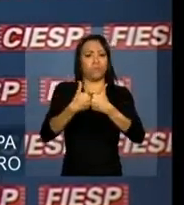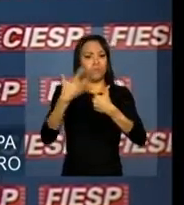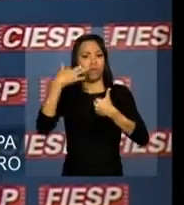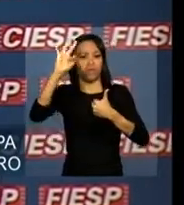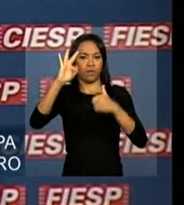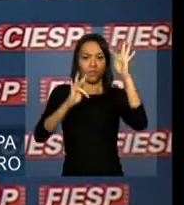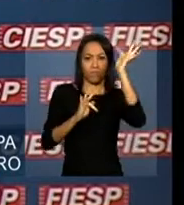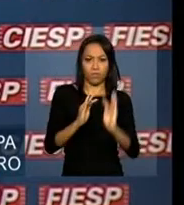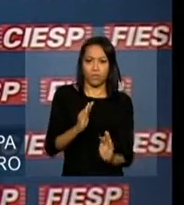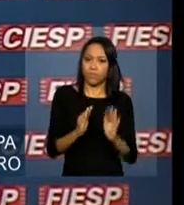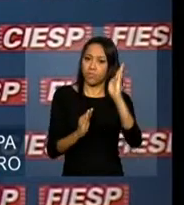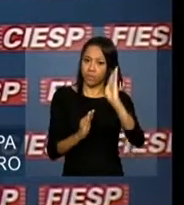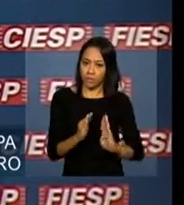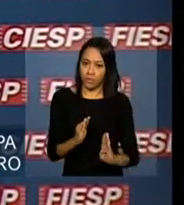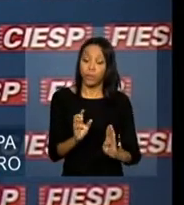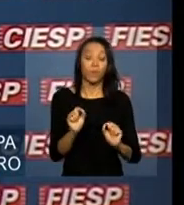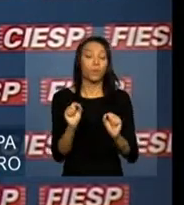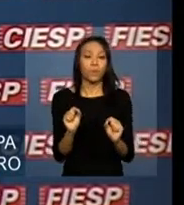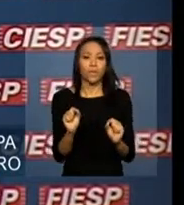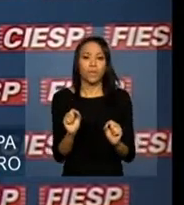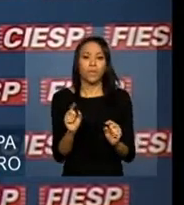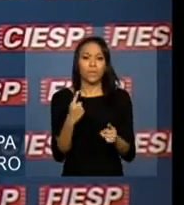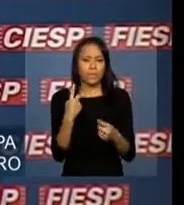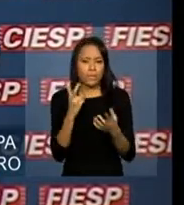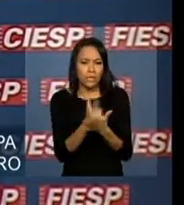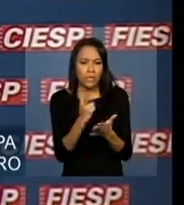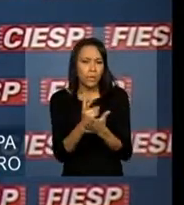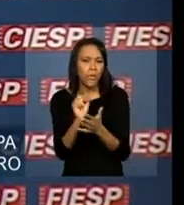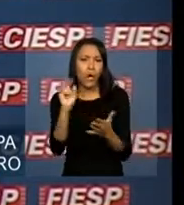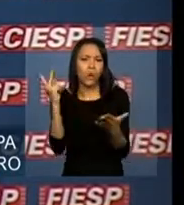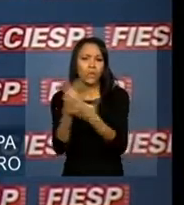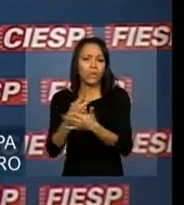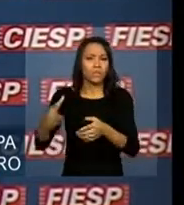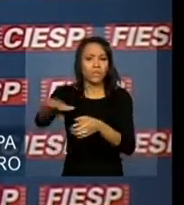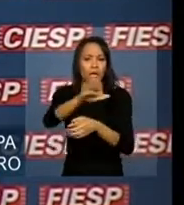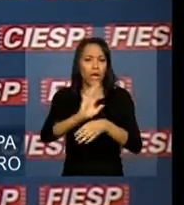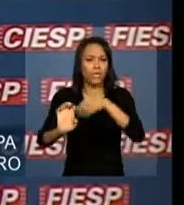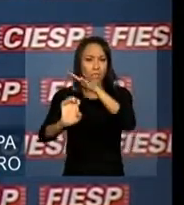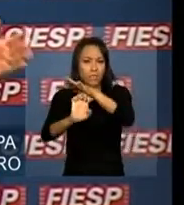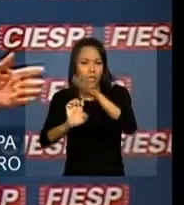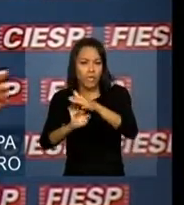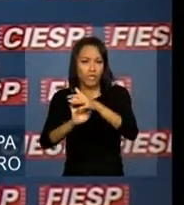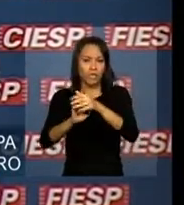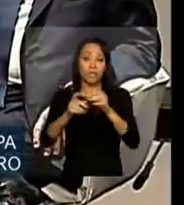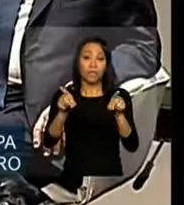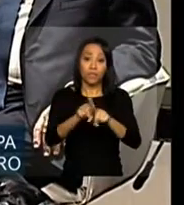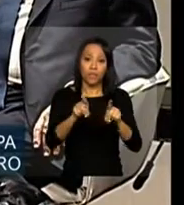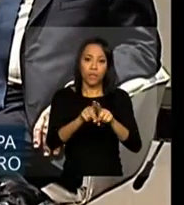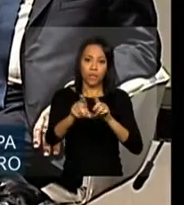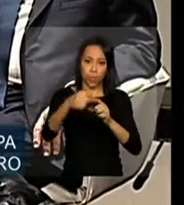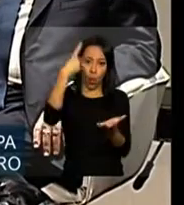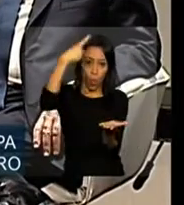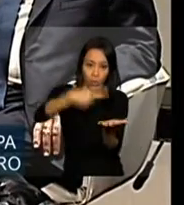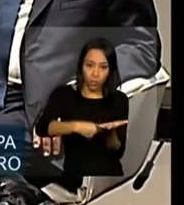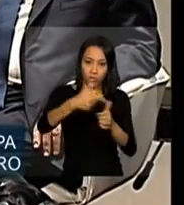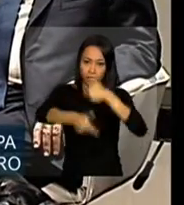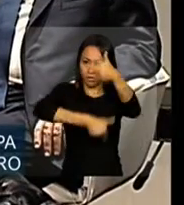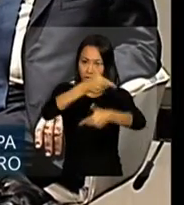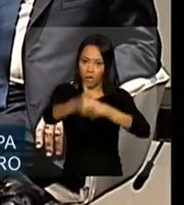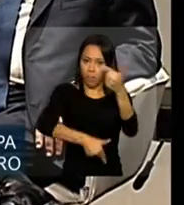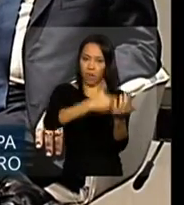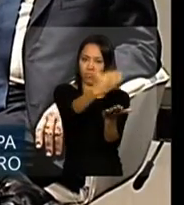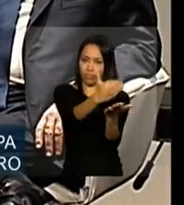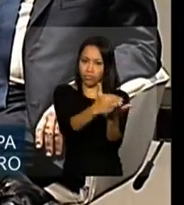ao trazer a dimensão empresarial para o centro da agenda bilateral e ao engajar